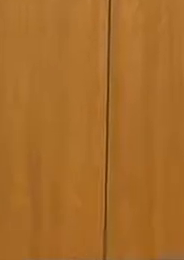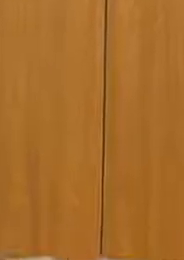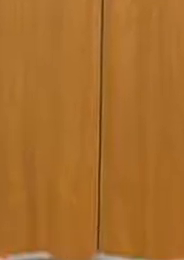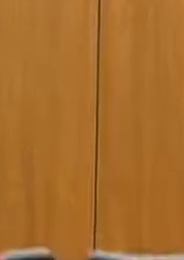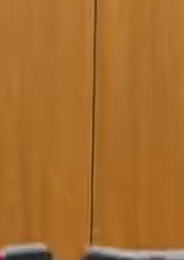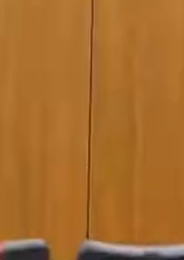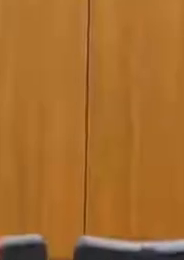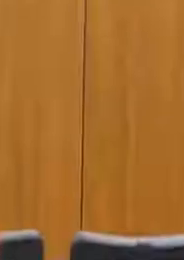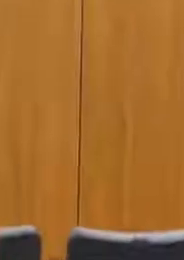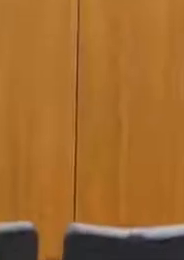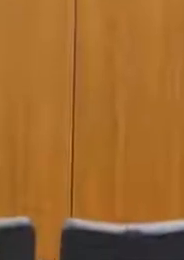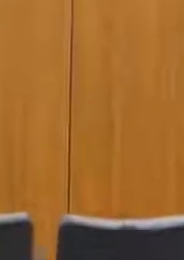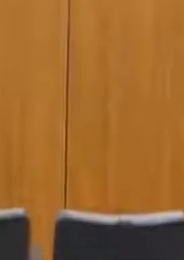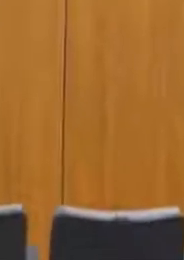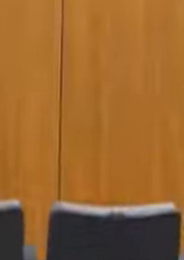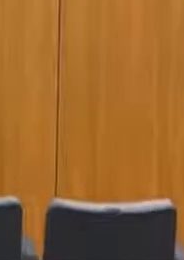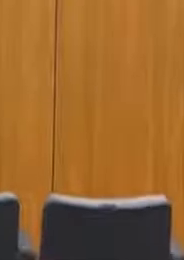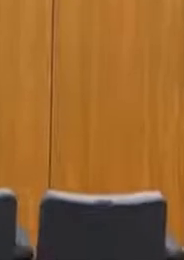Obrigada